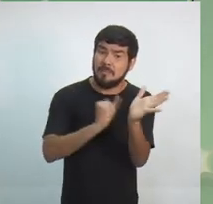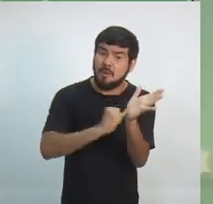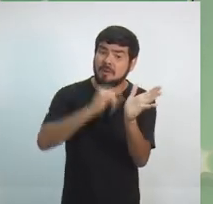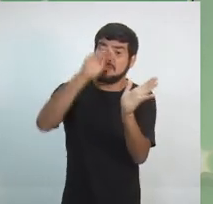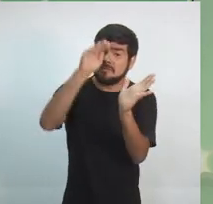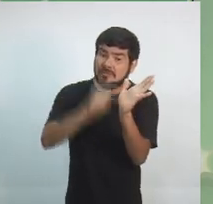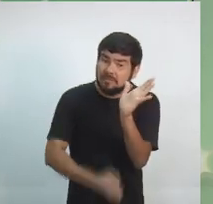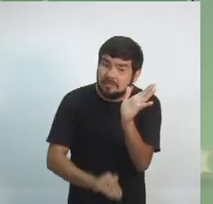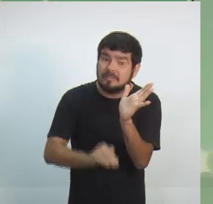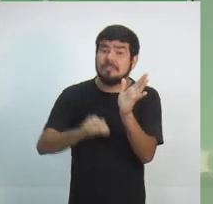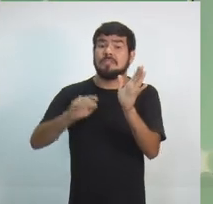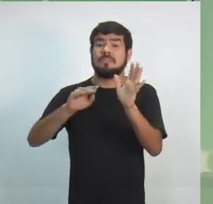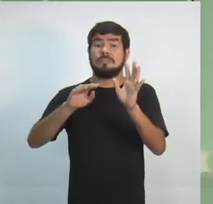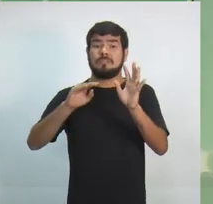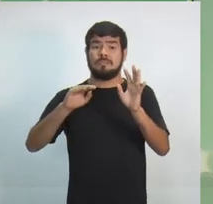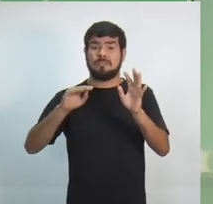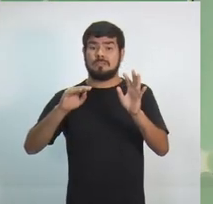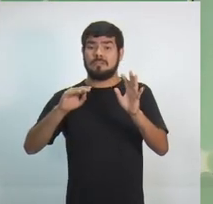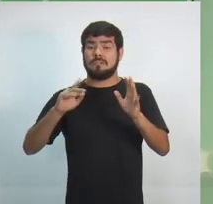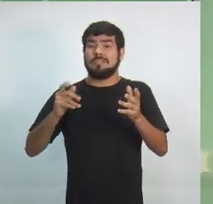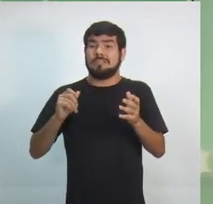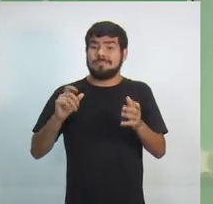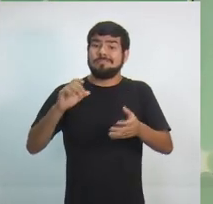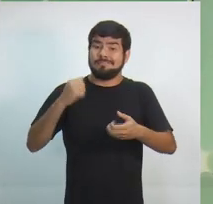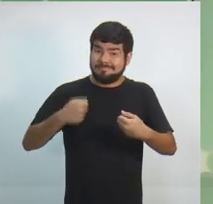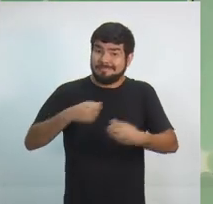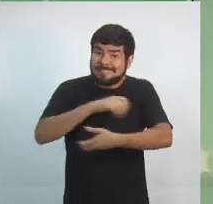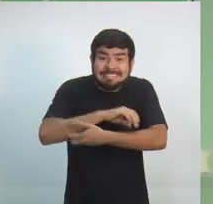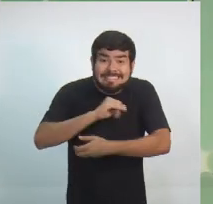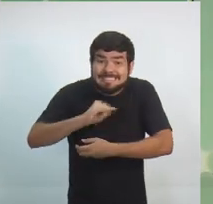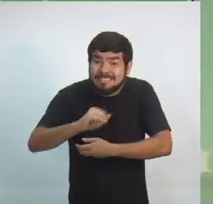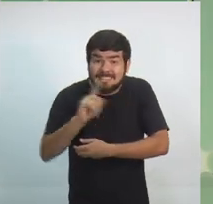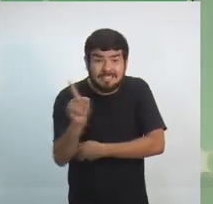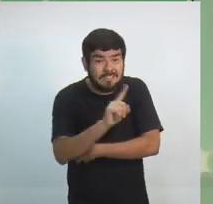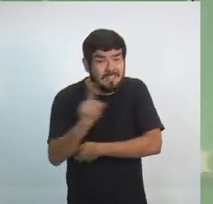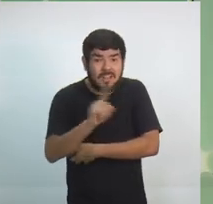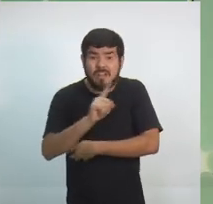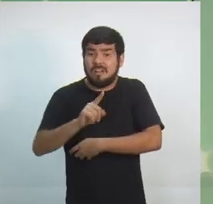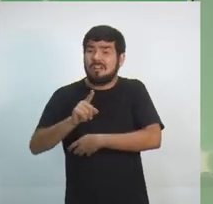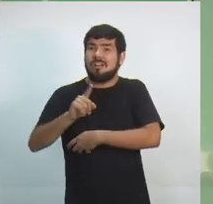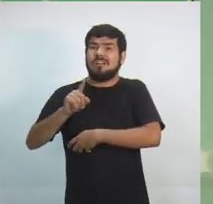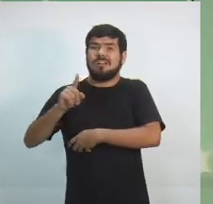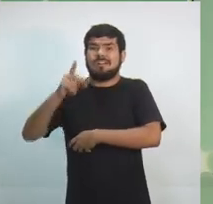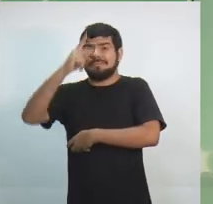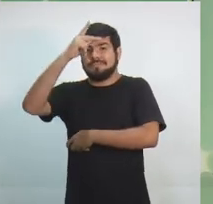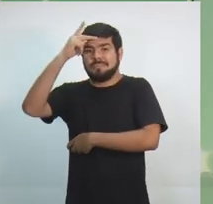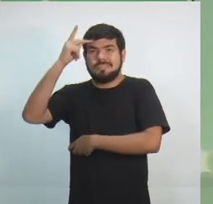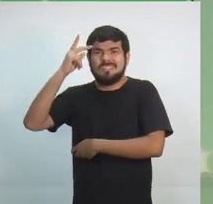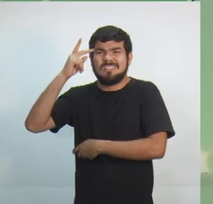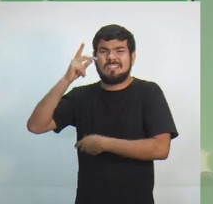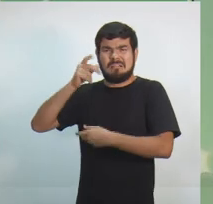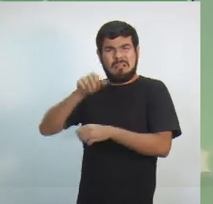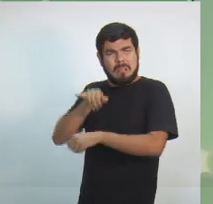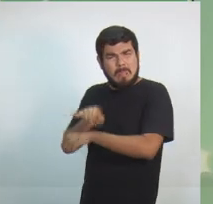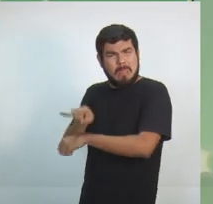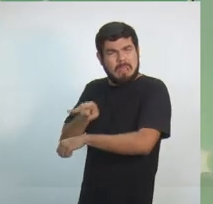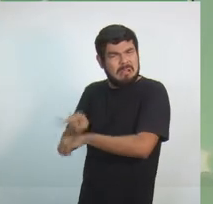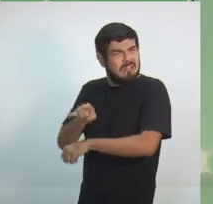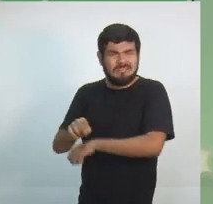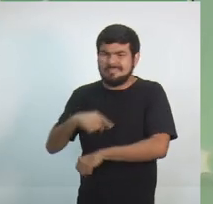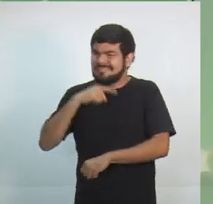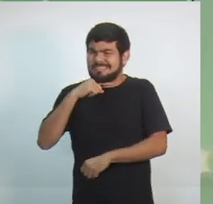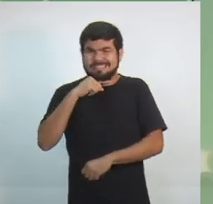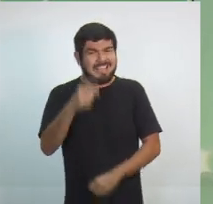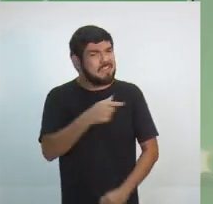Aí sim haverá um compromisso. Caso contrário, é balela, as pessoas estão sendo iludidas. Volto a repetir, nenhum